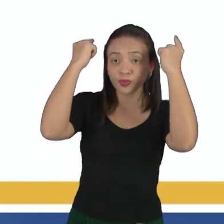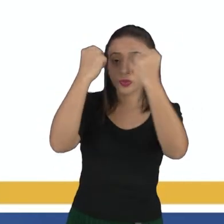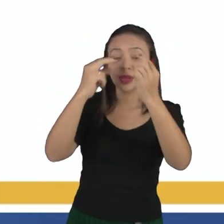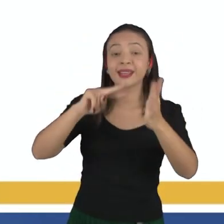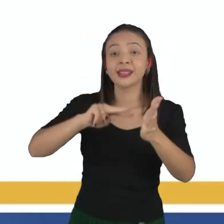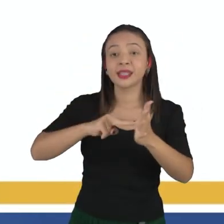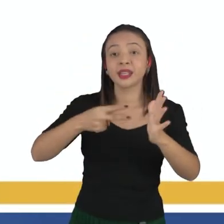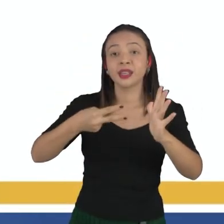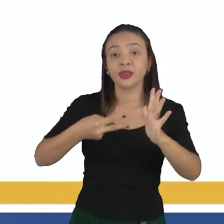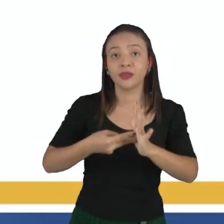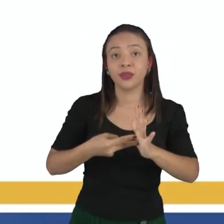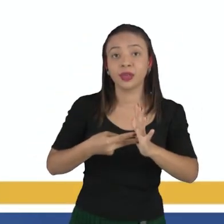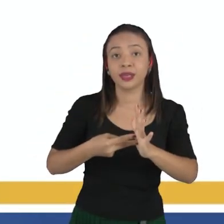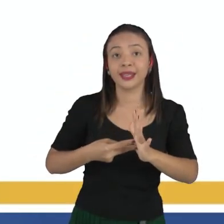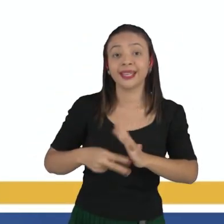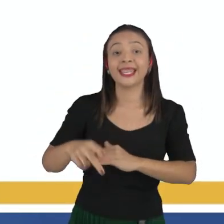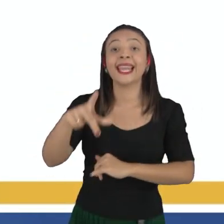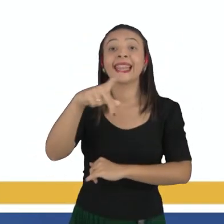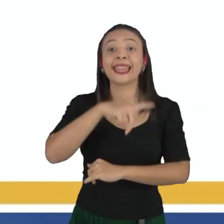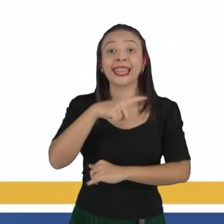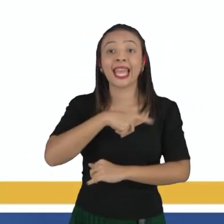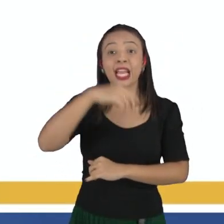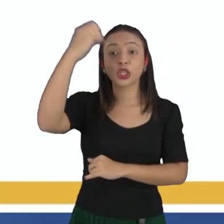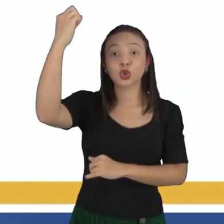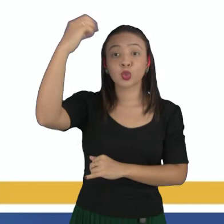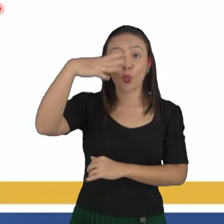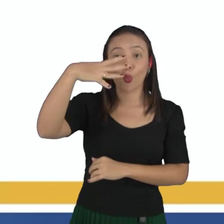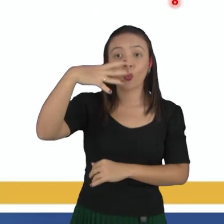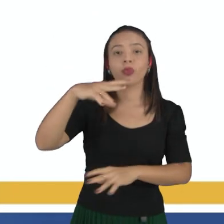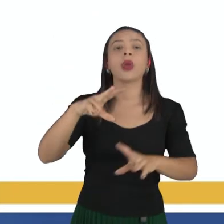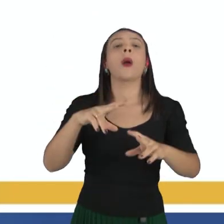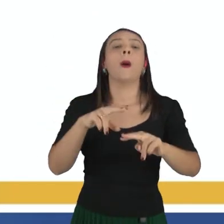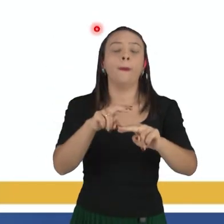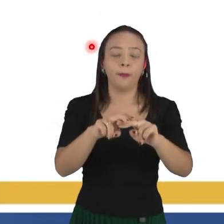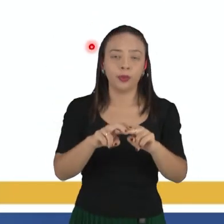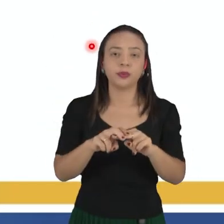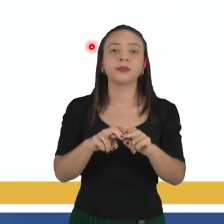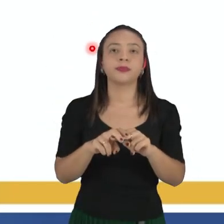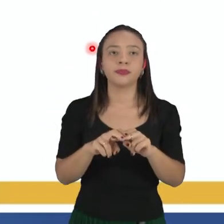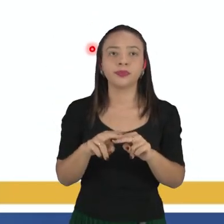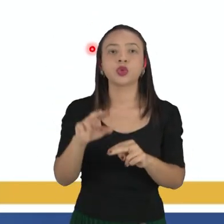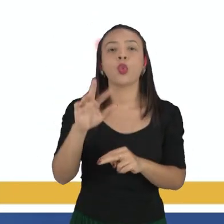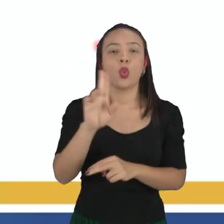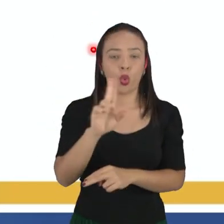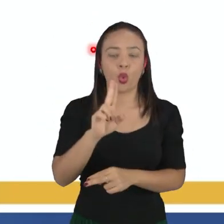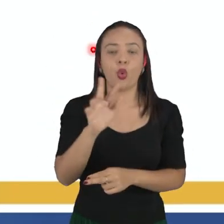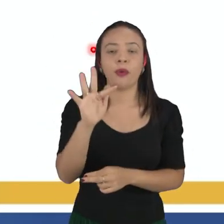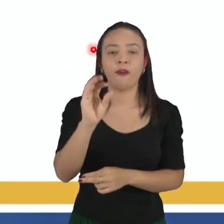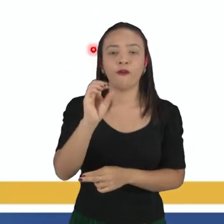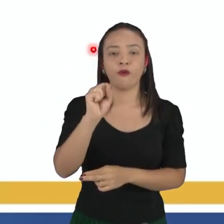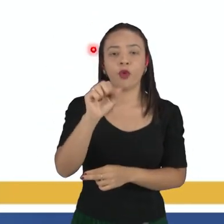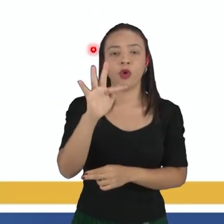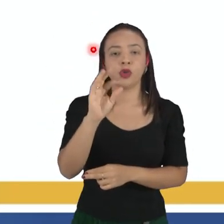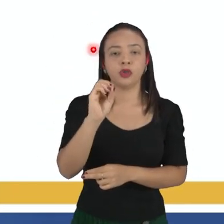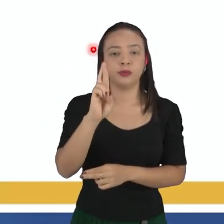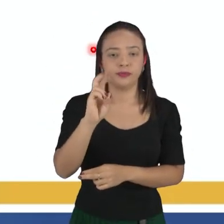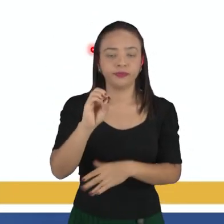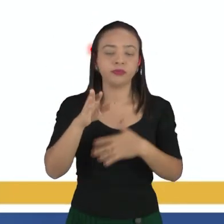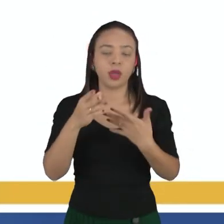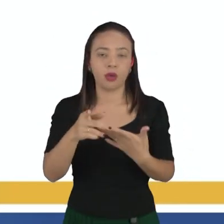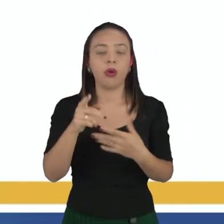significa portador de luz. Então o que a gente pode observar aqui? Que esse elemento químico, ele foi